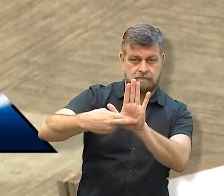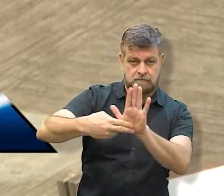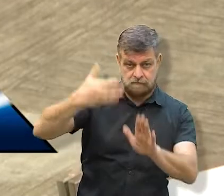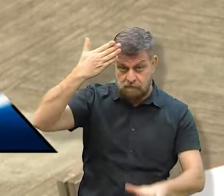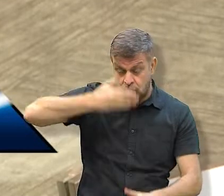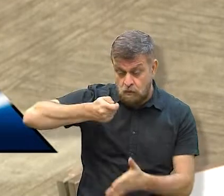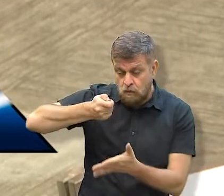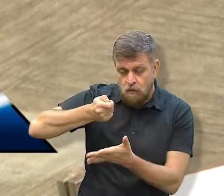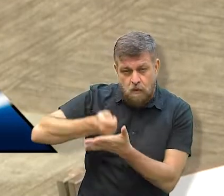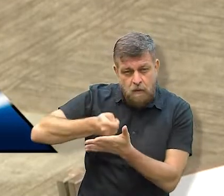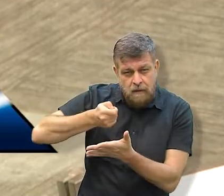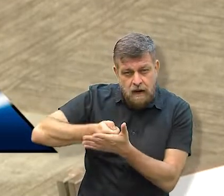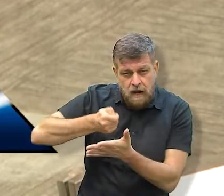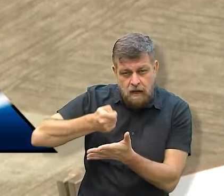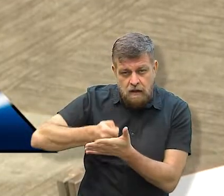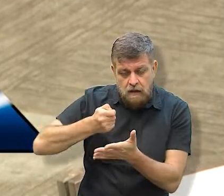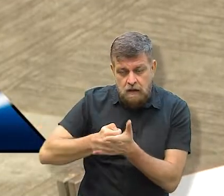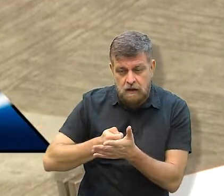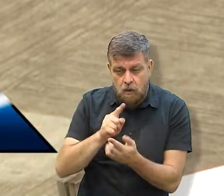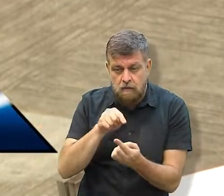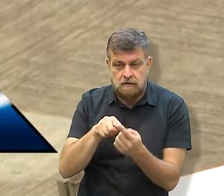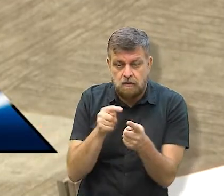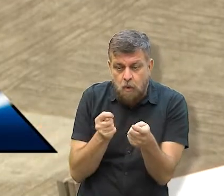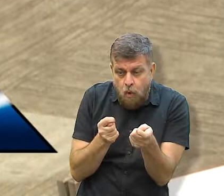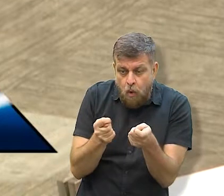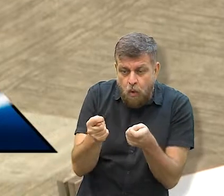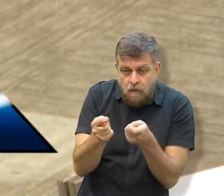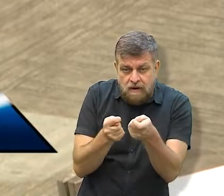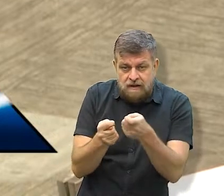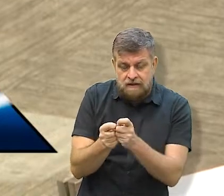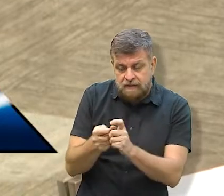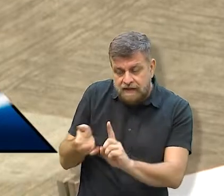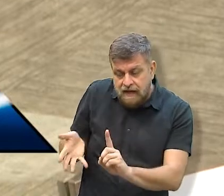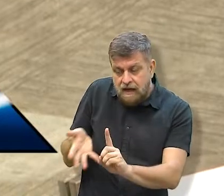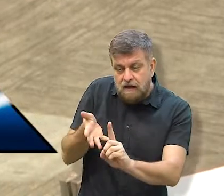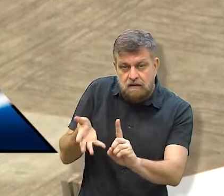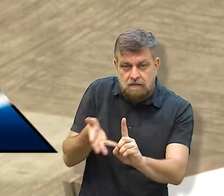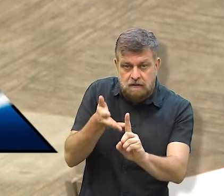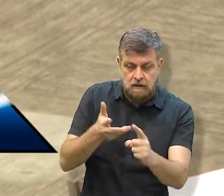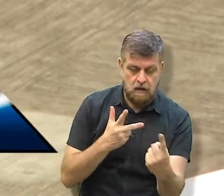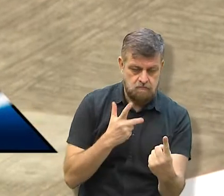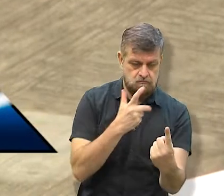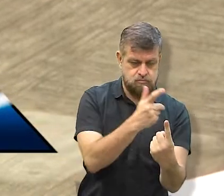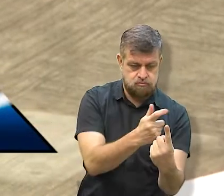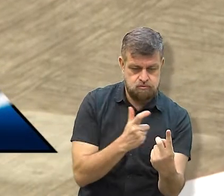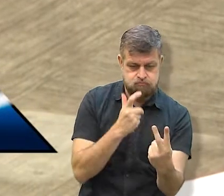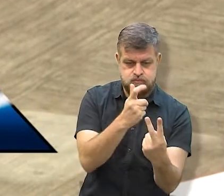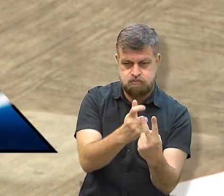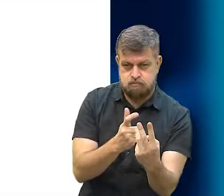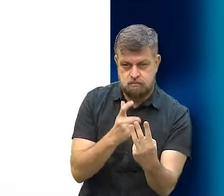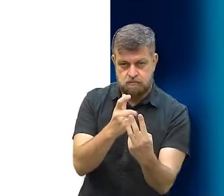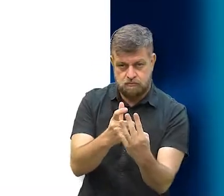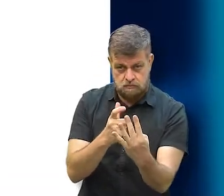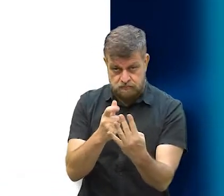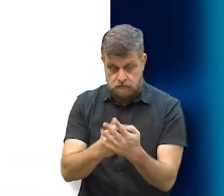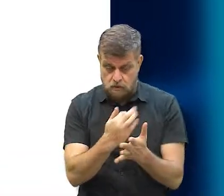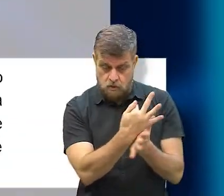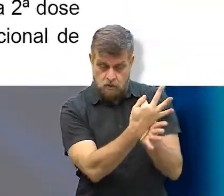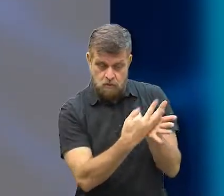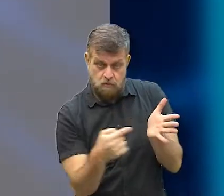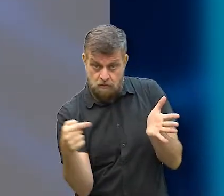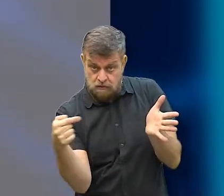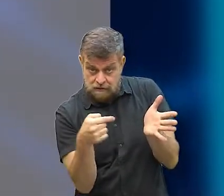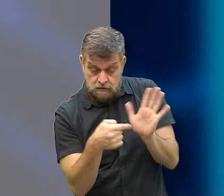como um critério de controle, de estímulo à própria vacinação. O texto